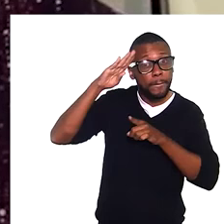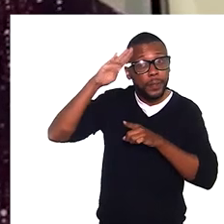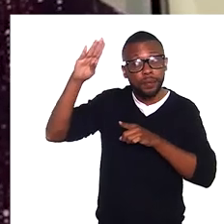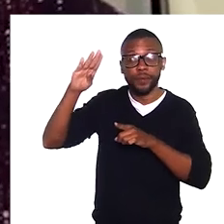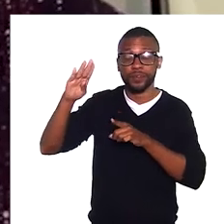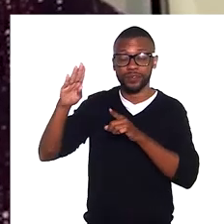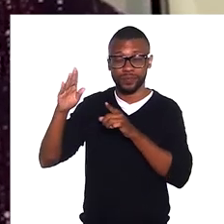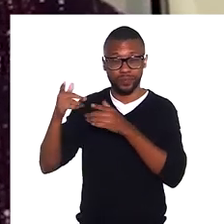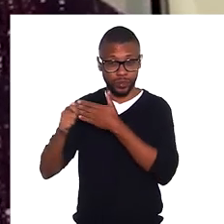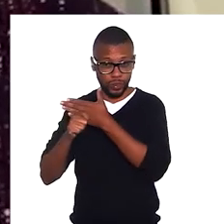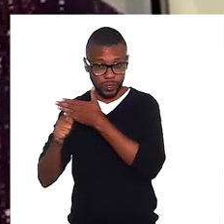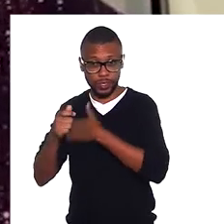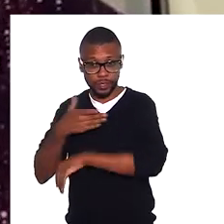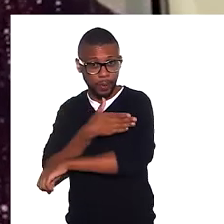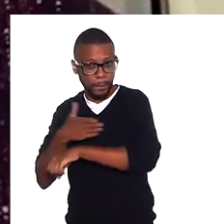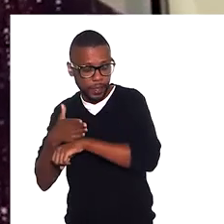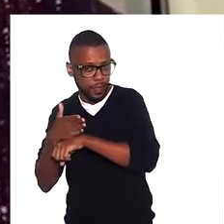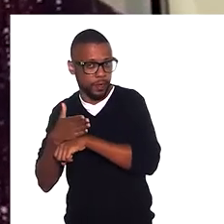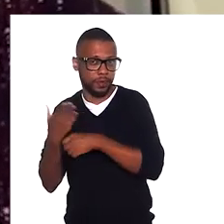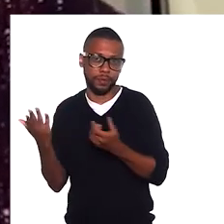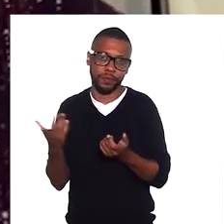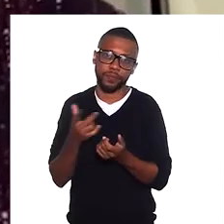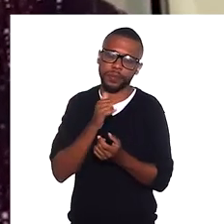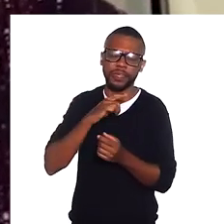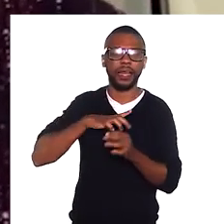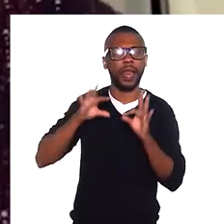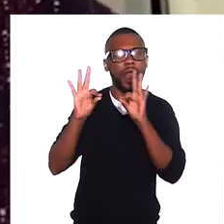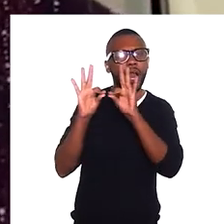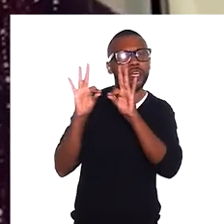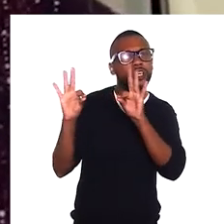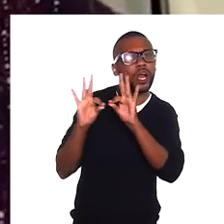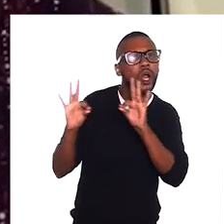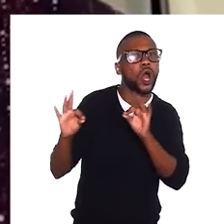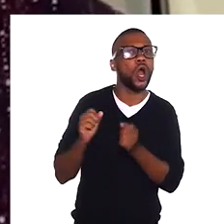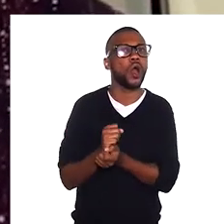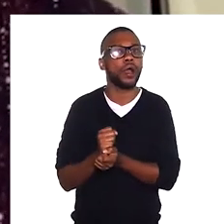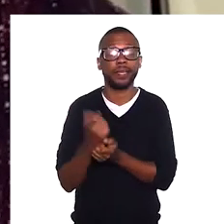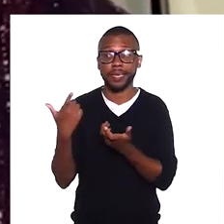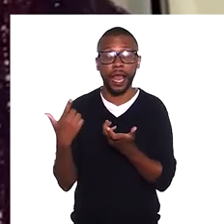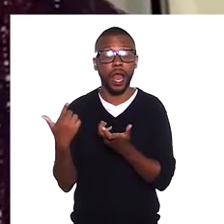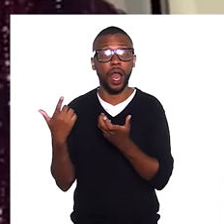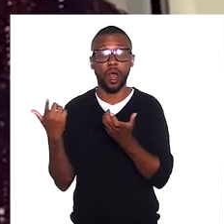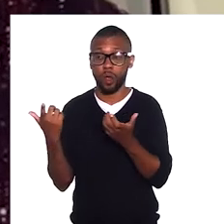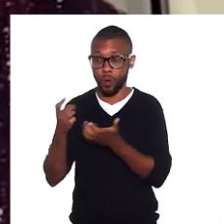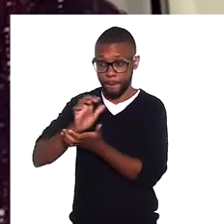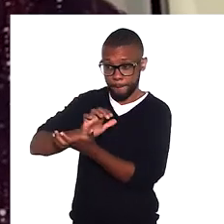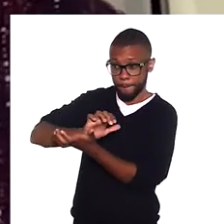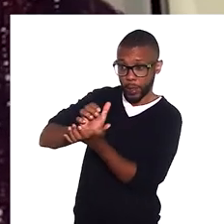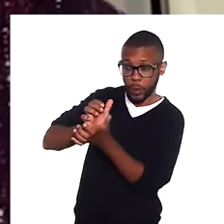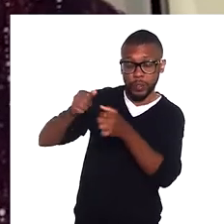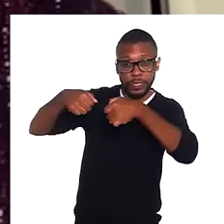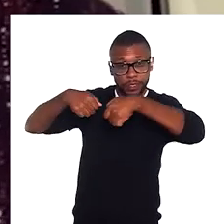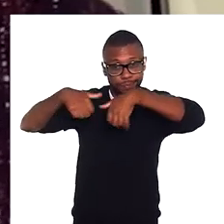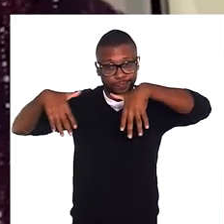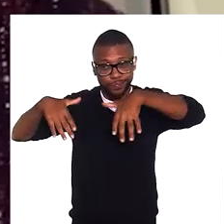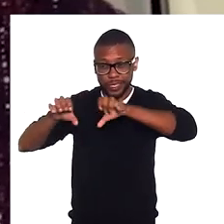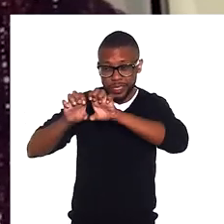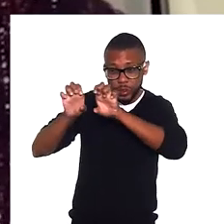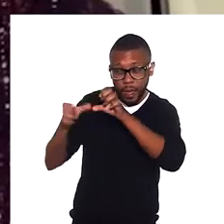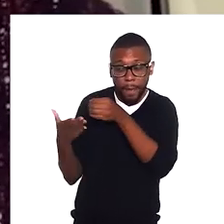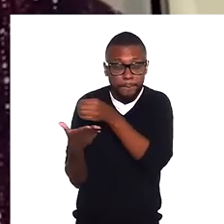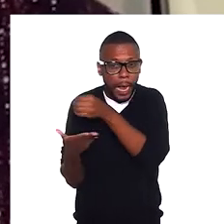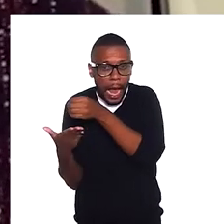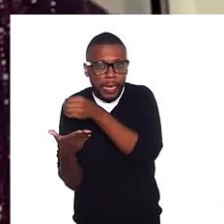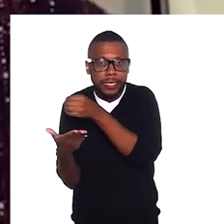jornalistas brancos ao fazer essa abordagem e pegam esses jargões, já virou jargão, racismo estrutural, as pessoas falam sem saber o que de